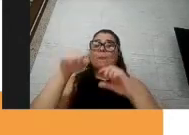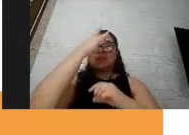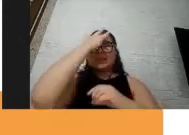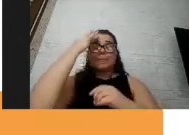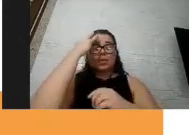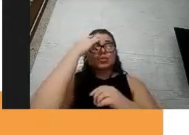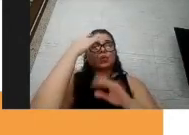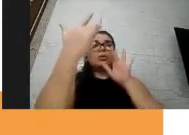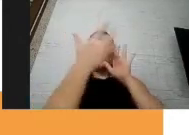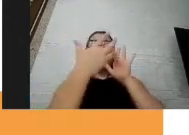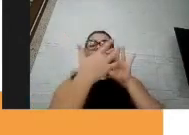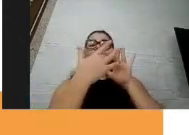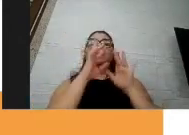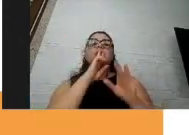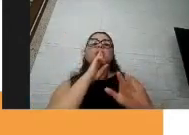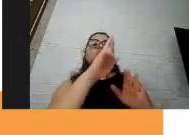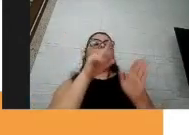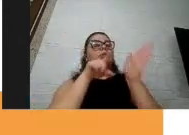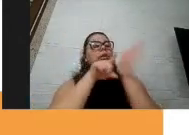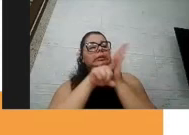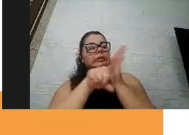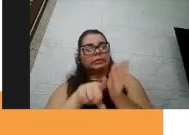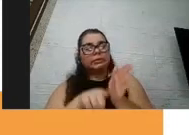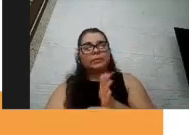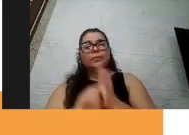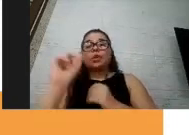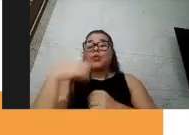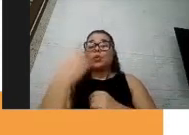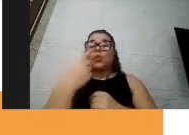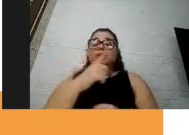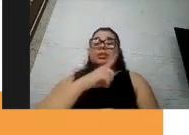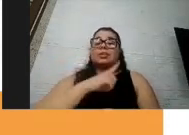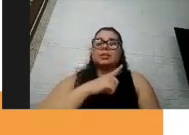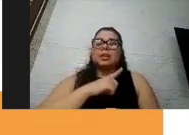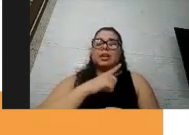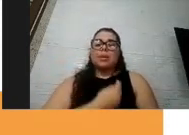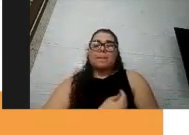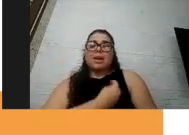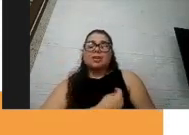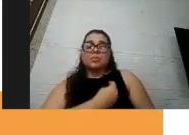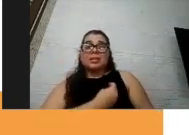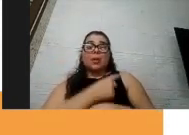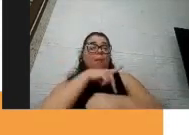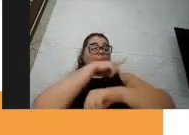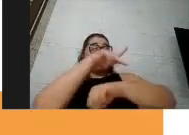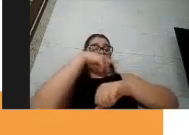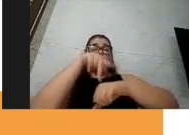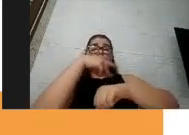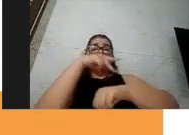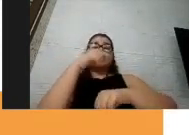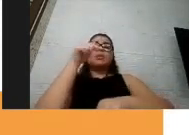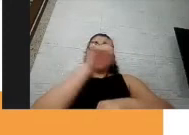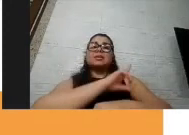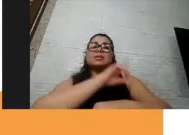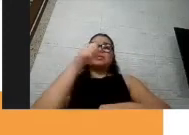questionário porque nós aqui temos uma participação por país, né? Então naquele dia 24 de julho o que a gente